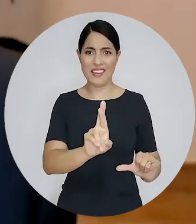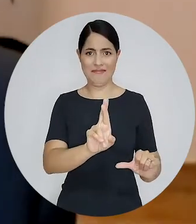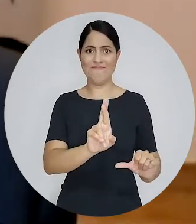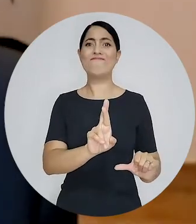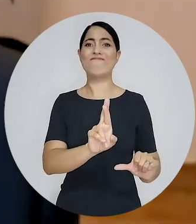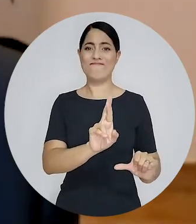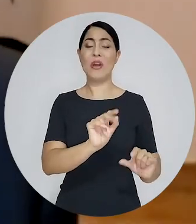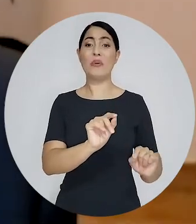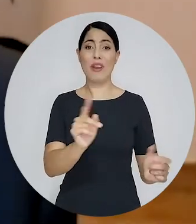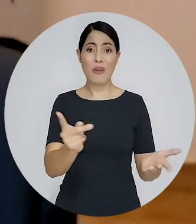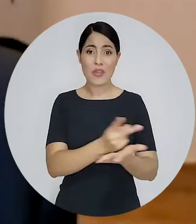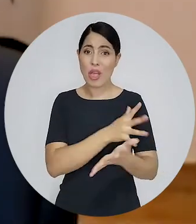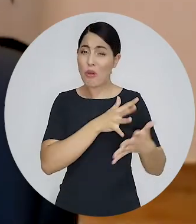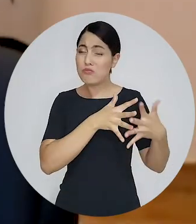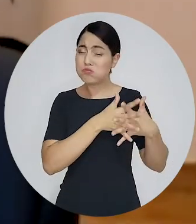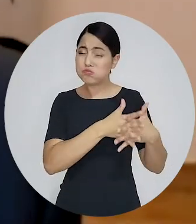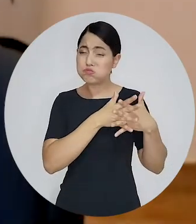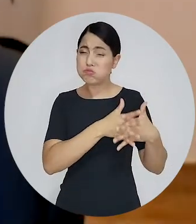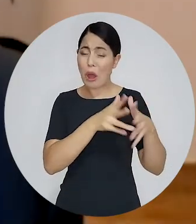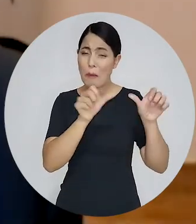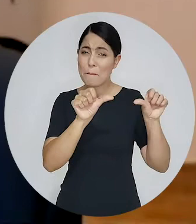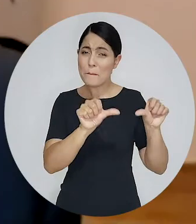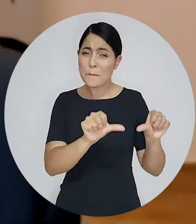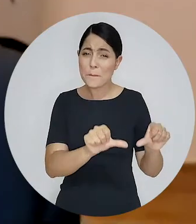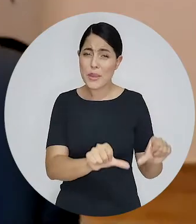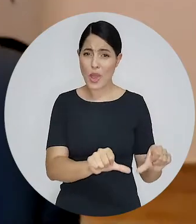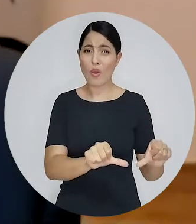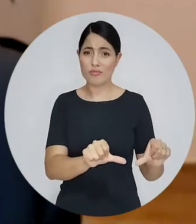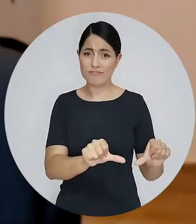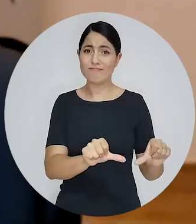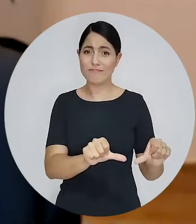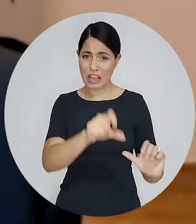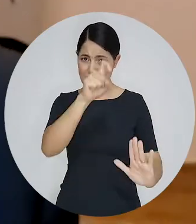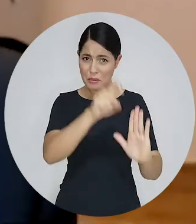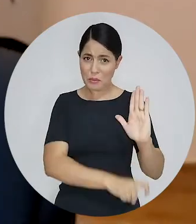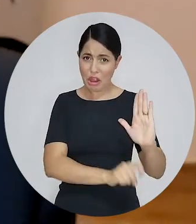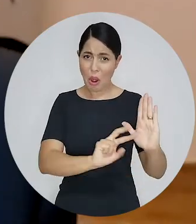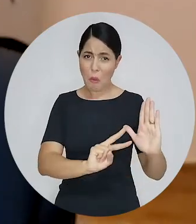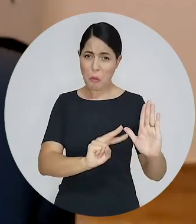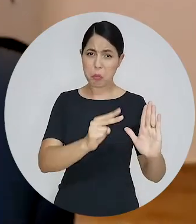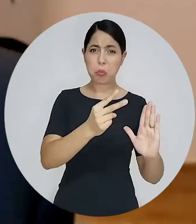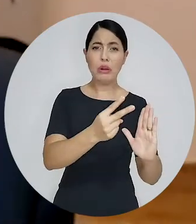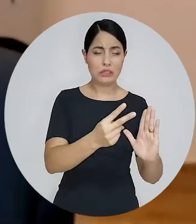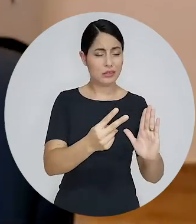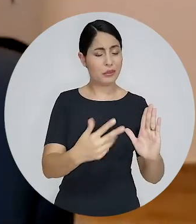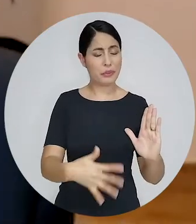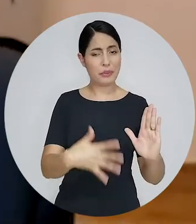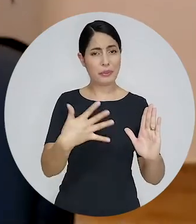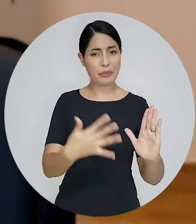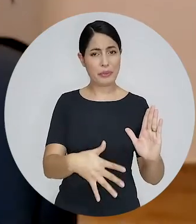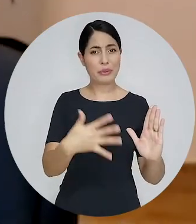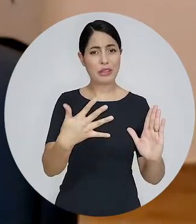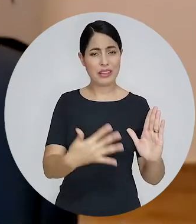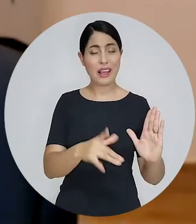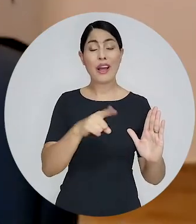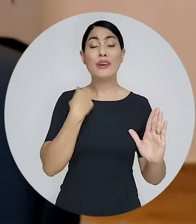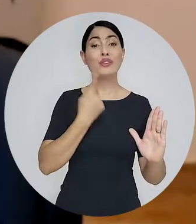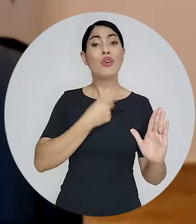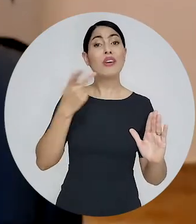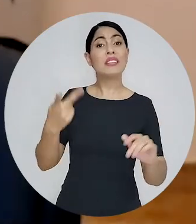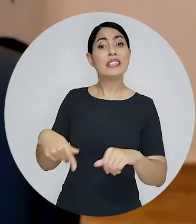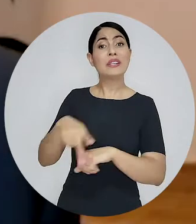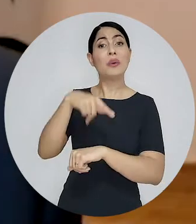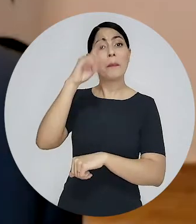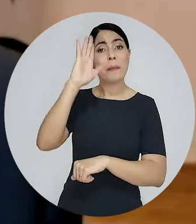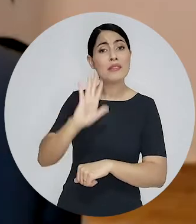de renda trazendo mais complexidade e aumento da carga tributária. Nós estamos